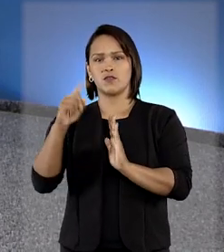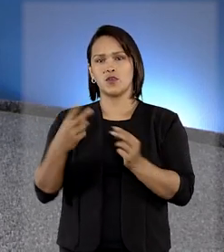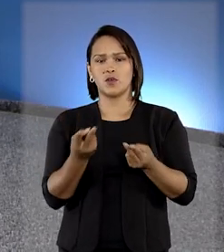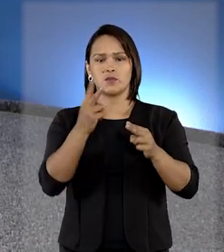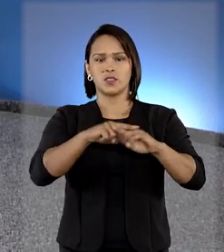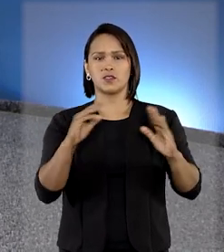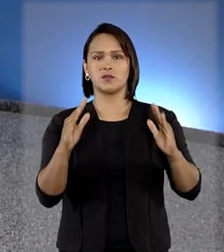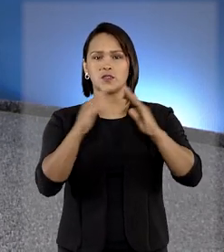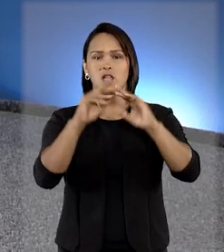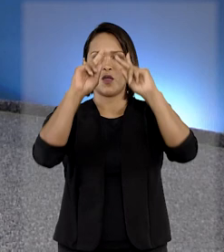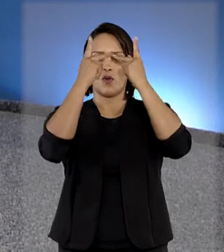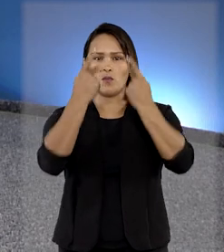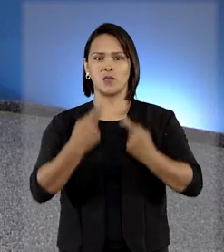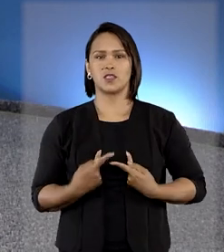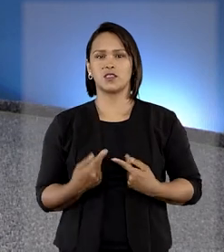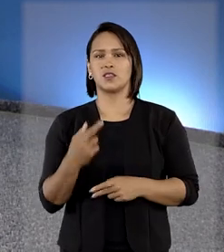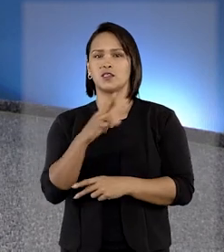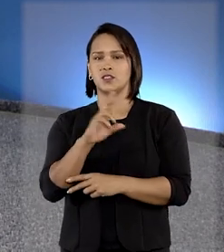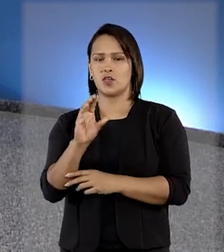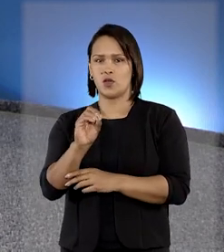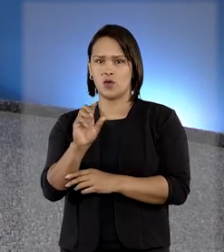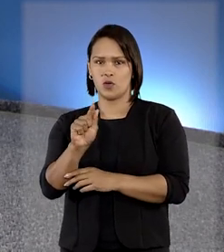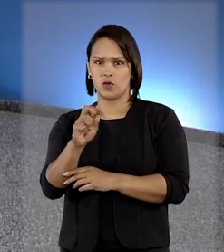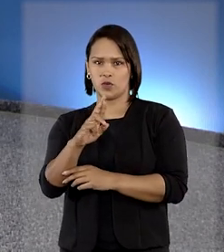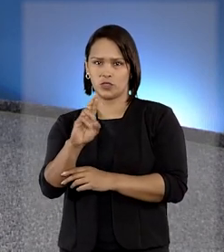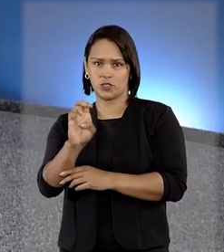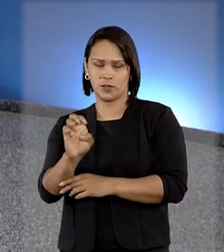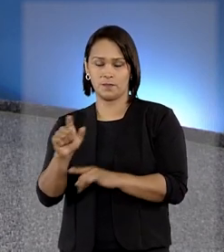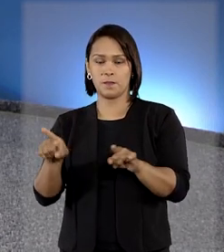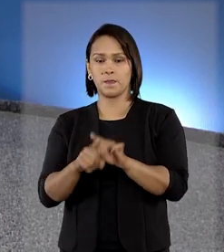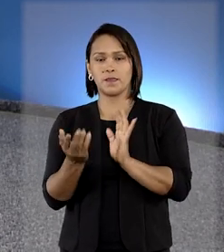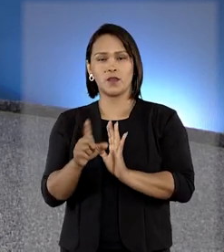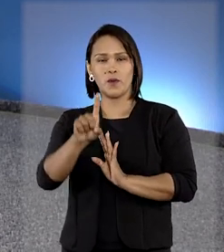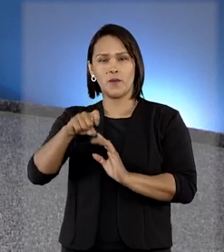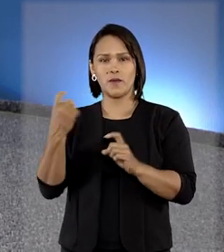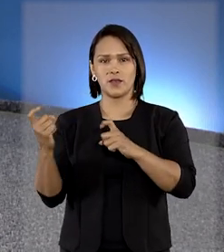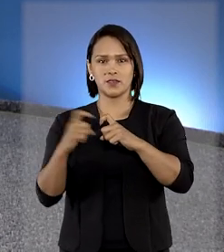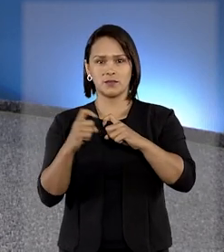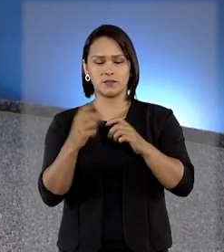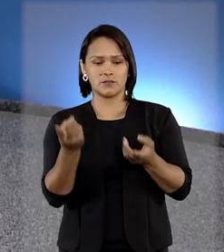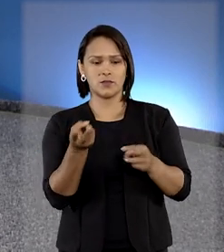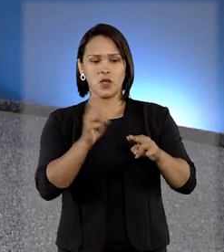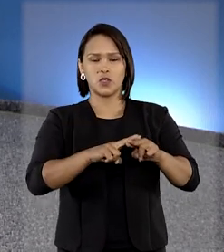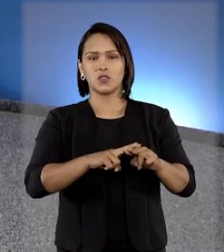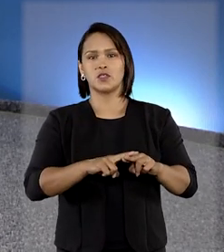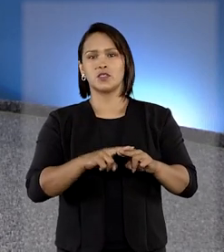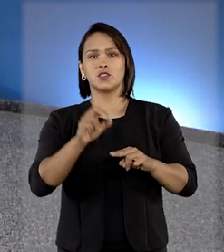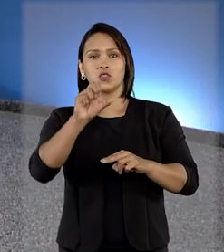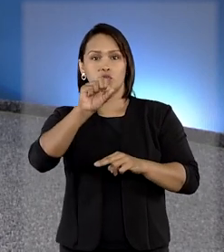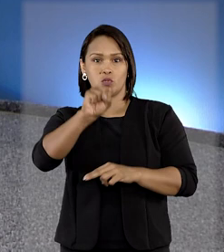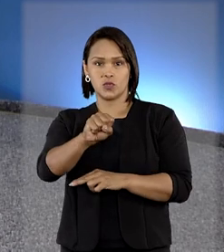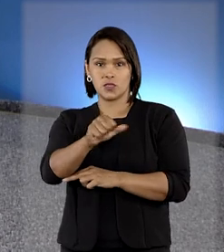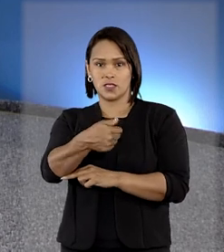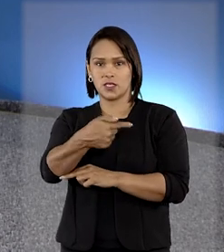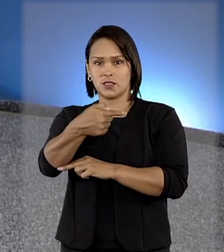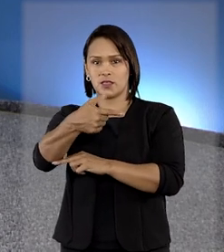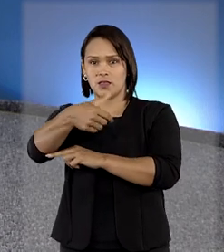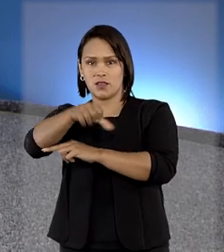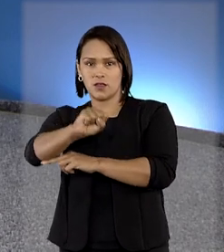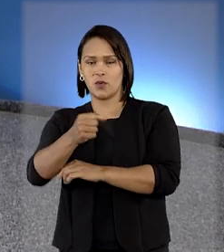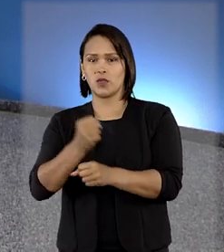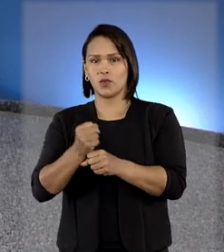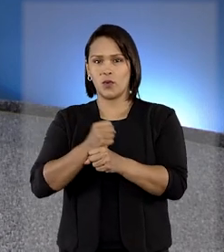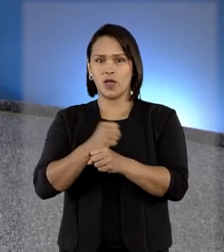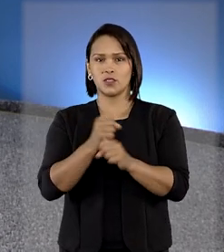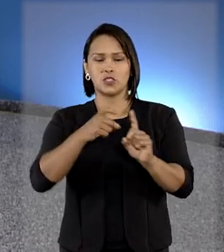Roger Abdel-Massi. O ex-médico foi condenado a 278 anos de prisão pelos crimes de estupro e